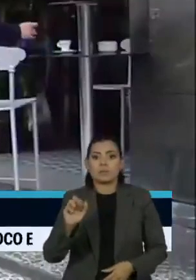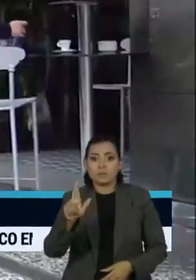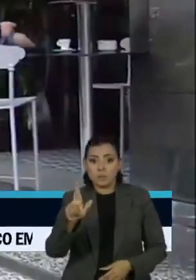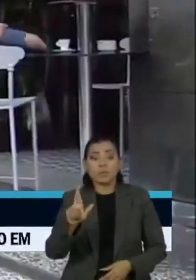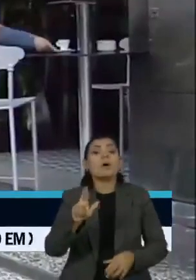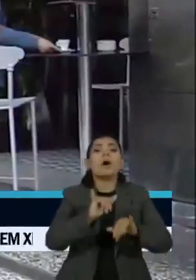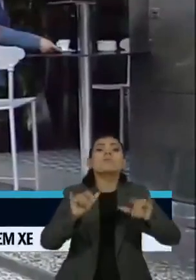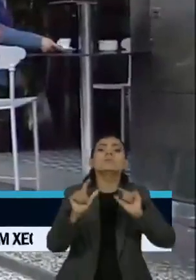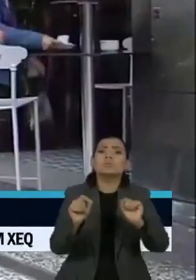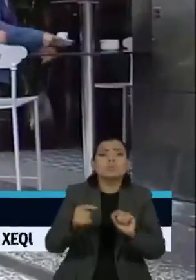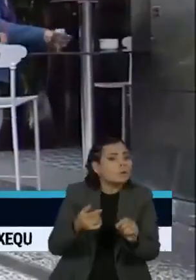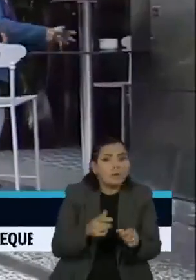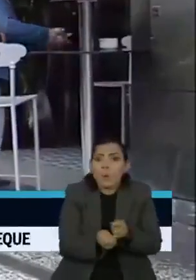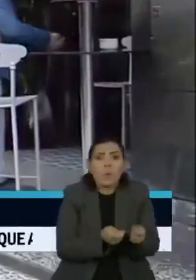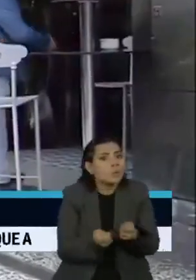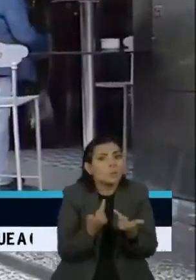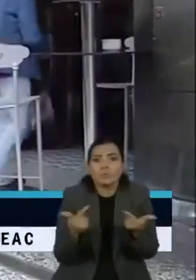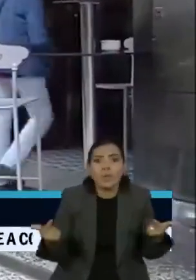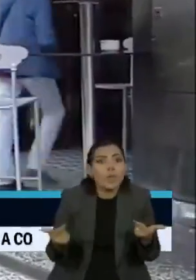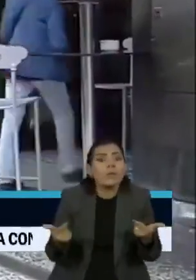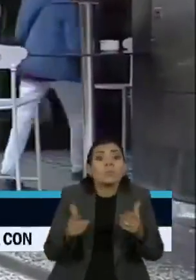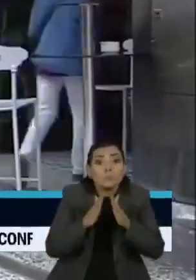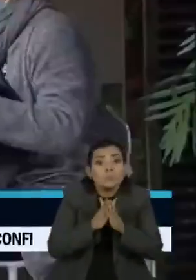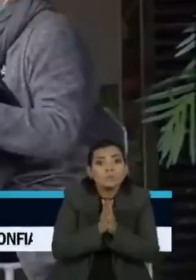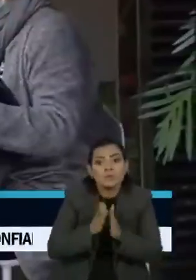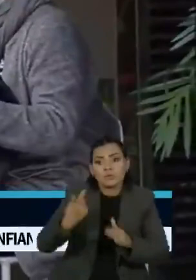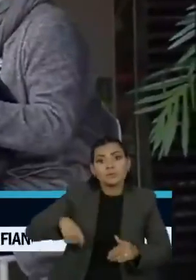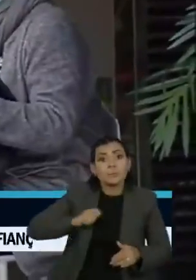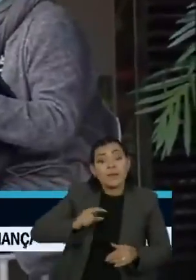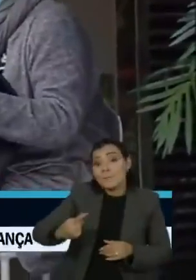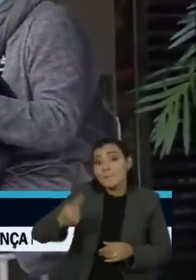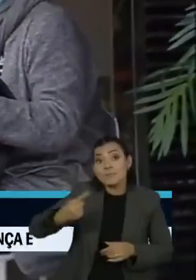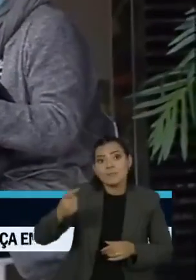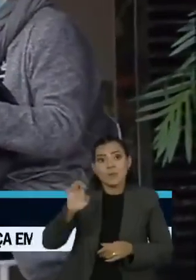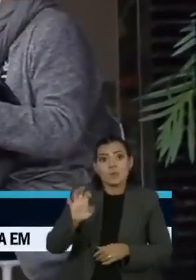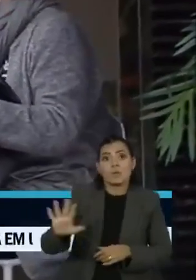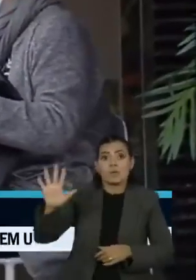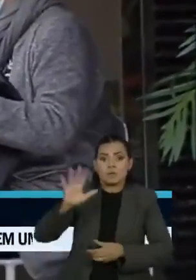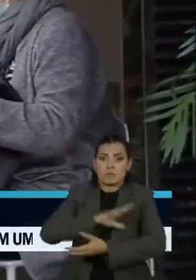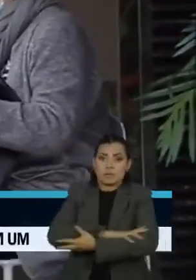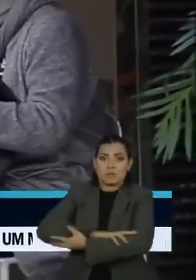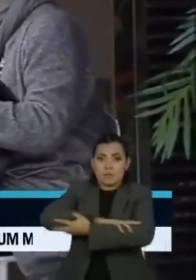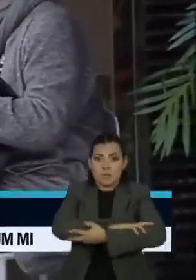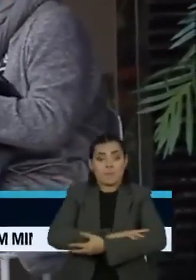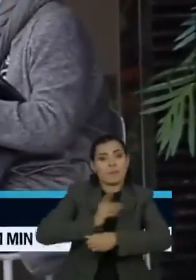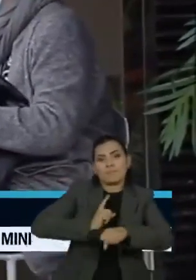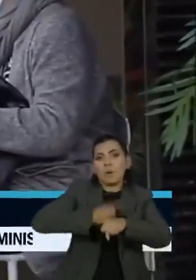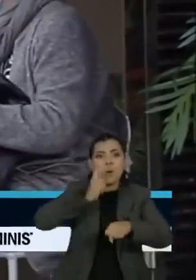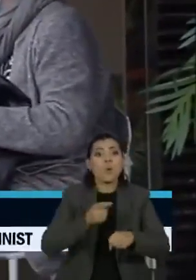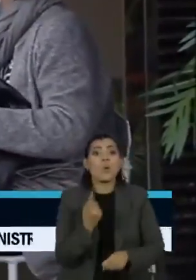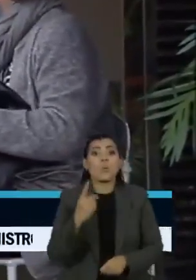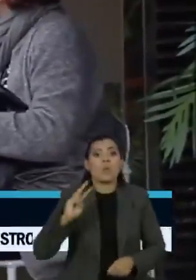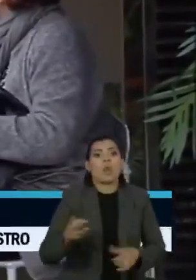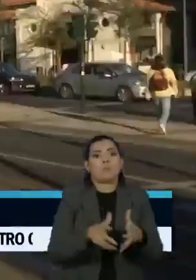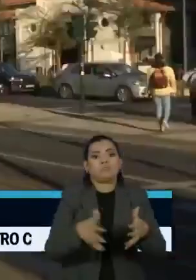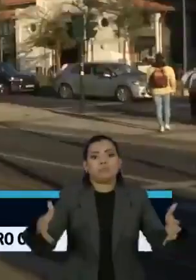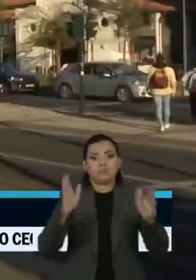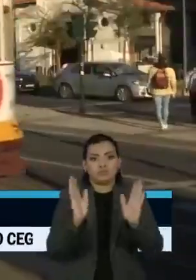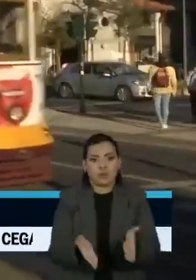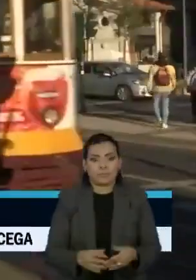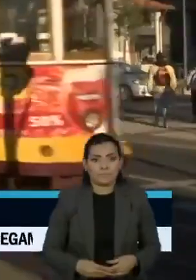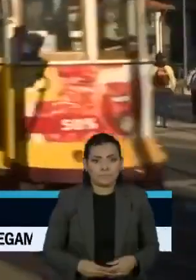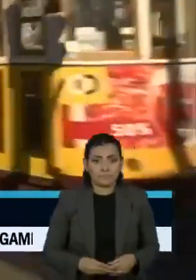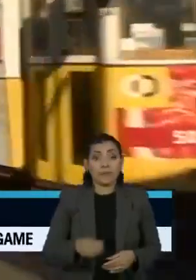a pandemia está fora de controle. A Espanha foi o primeiro país da União Europeia a passar a marca de um milhão de infectados.